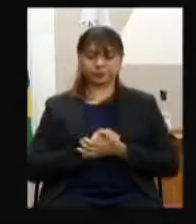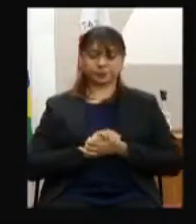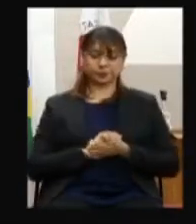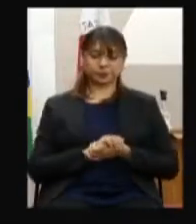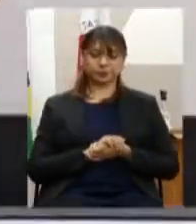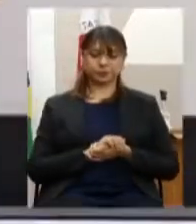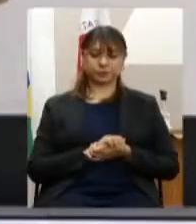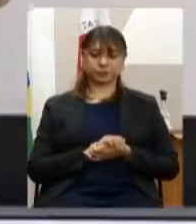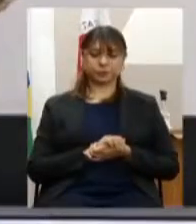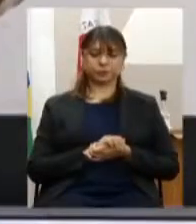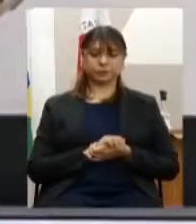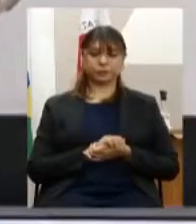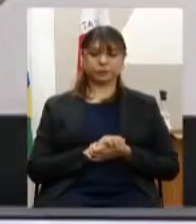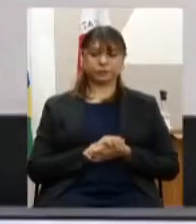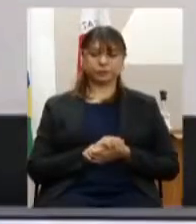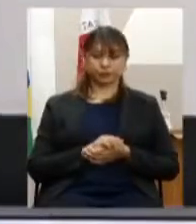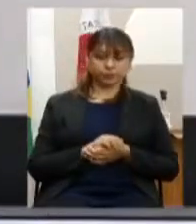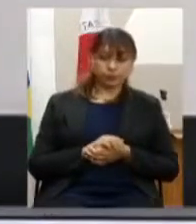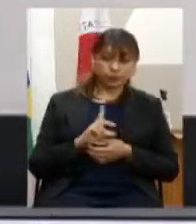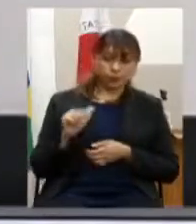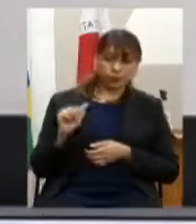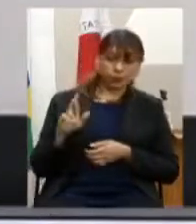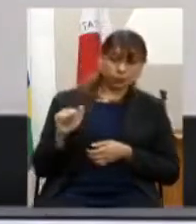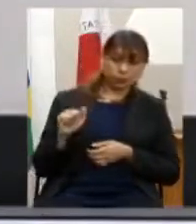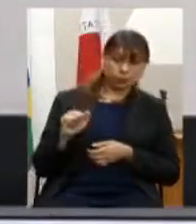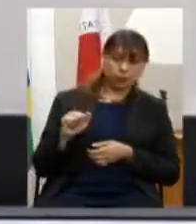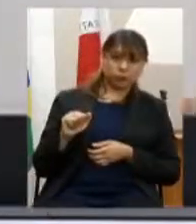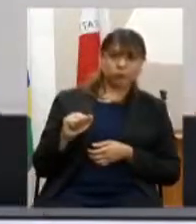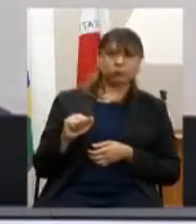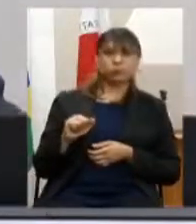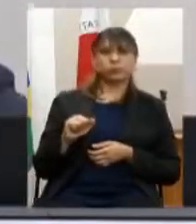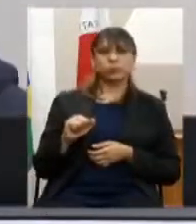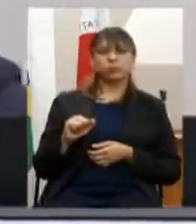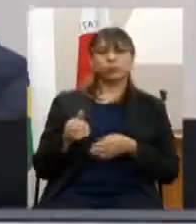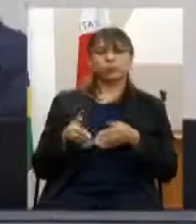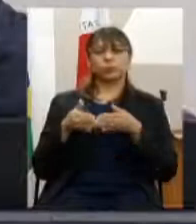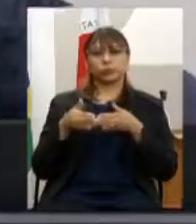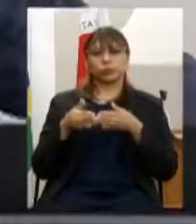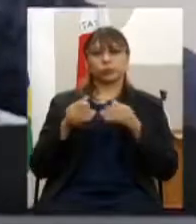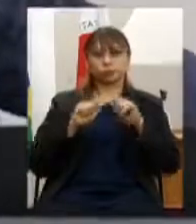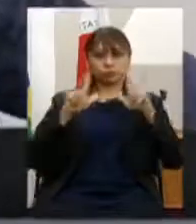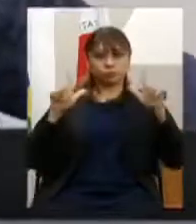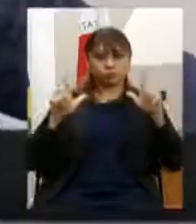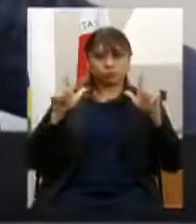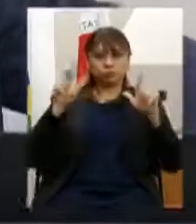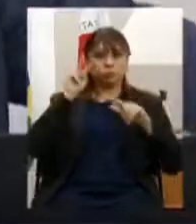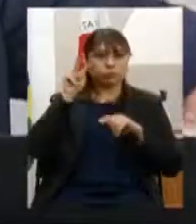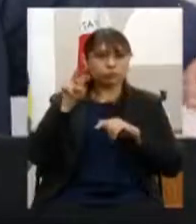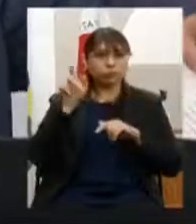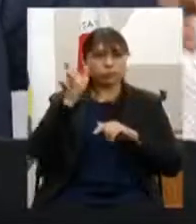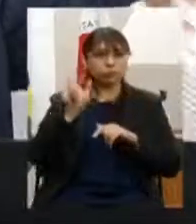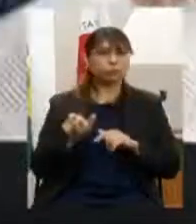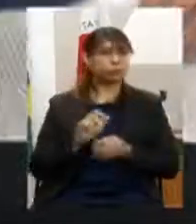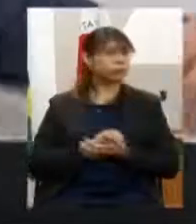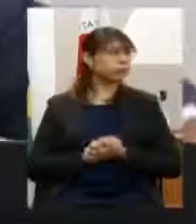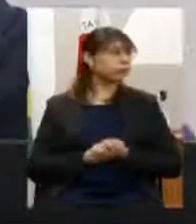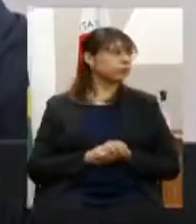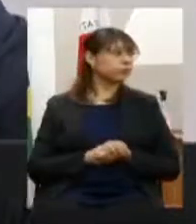o relatório do Laura Laura tem como você abrir a câmera assim